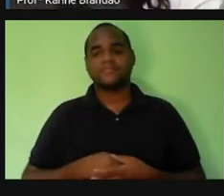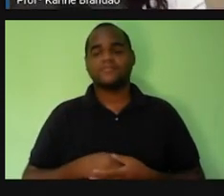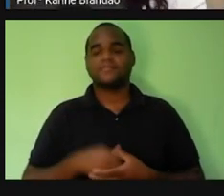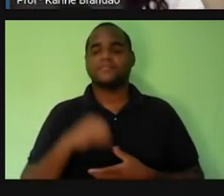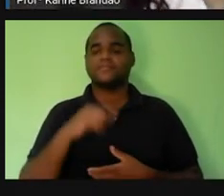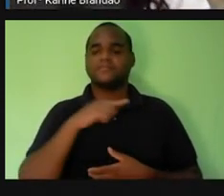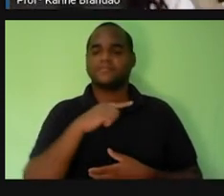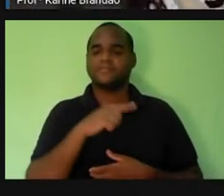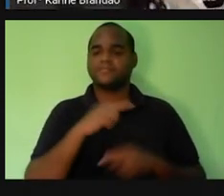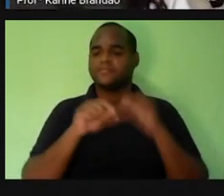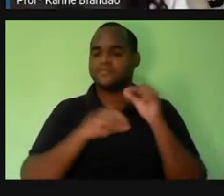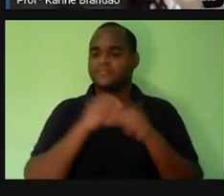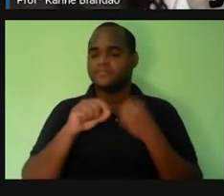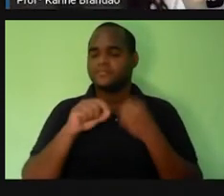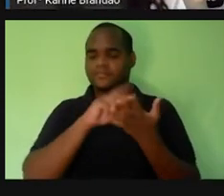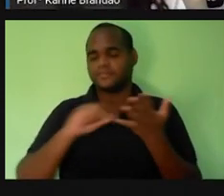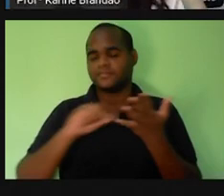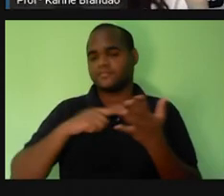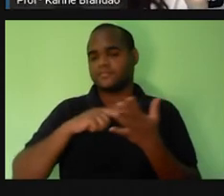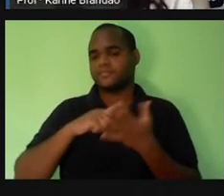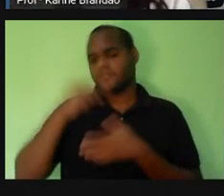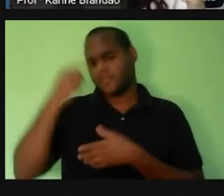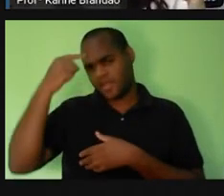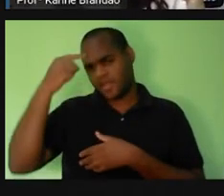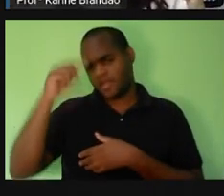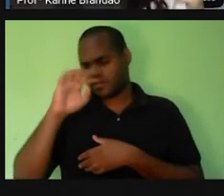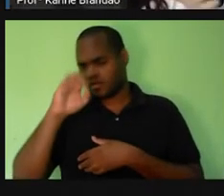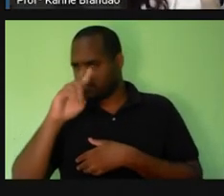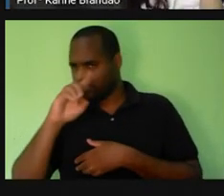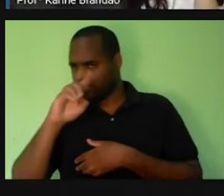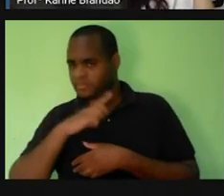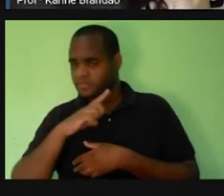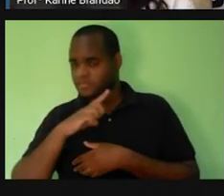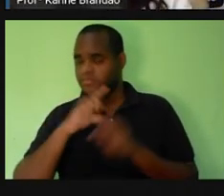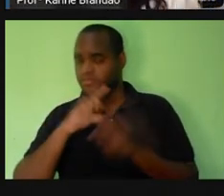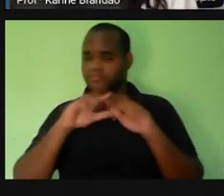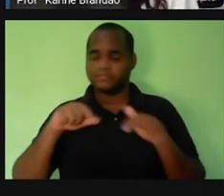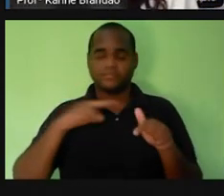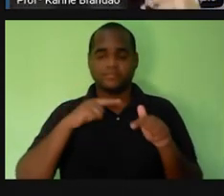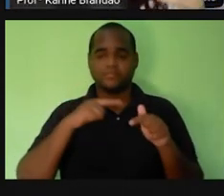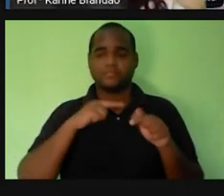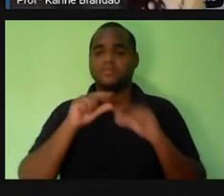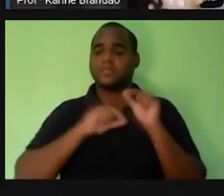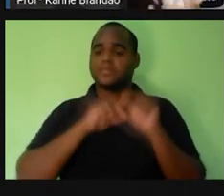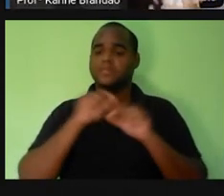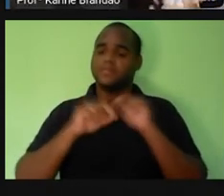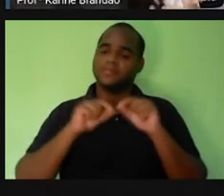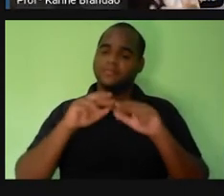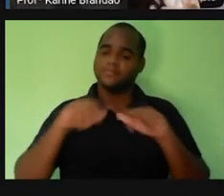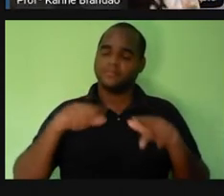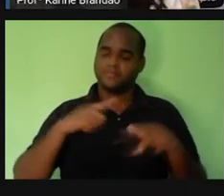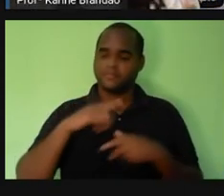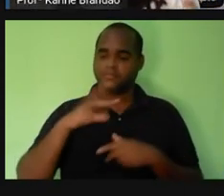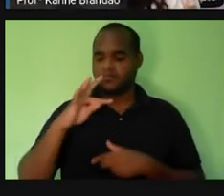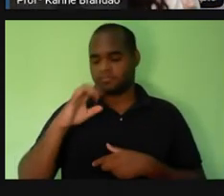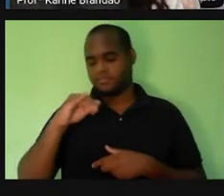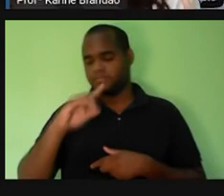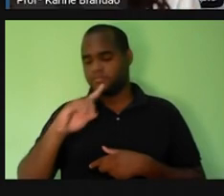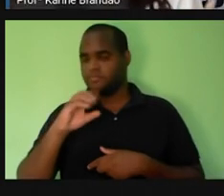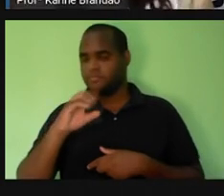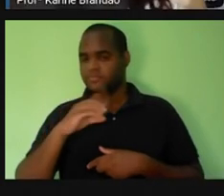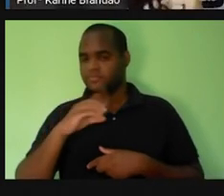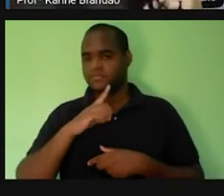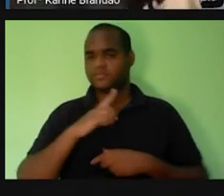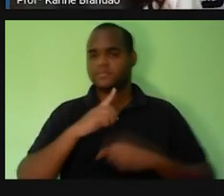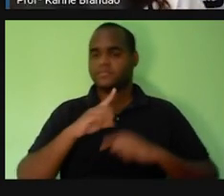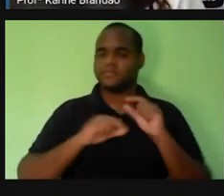juntou células formam os tecidos? Não. E a gente já viu isso. A gente teve uma aula específica sobre os tecidos do corpo humano. Não foi?